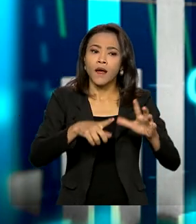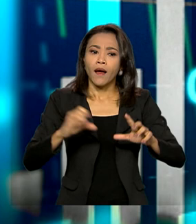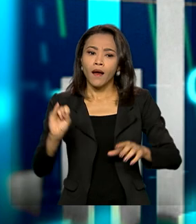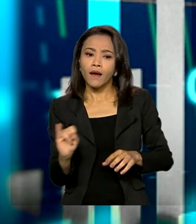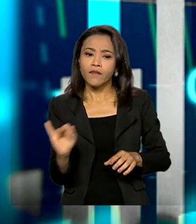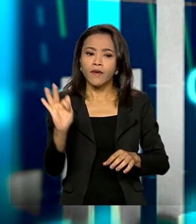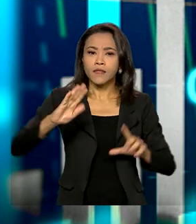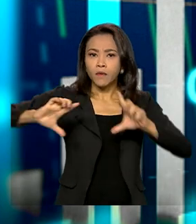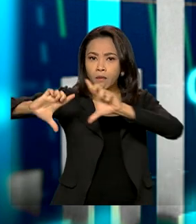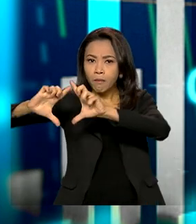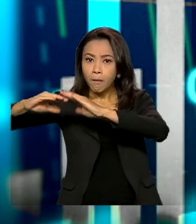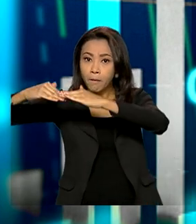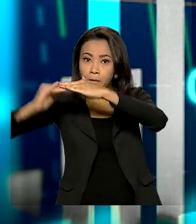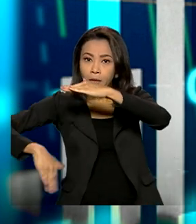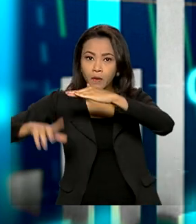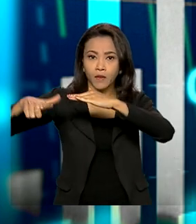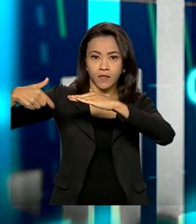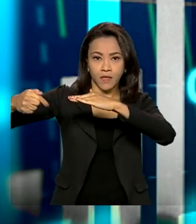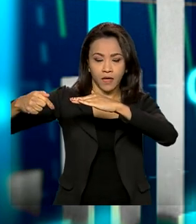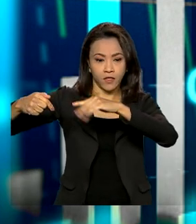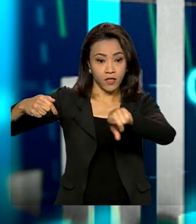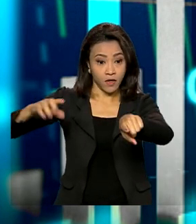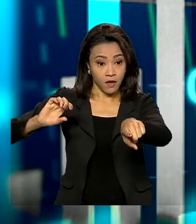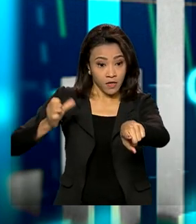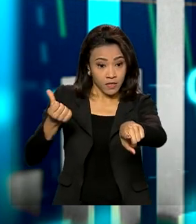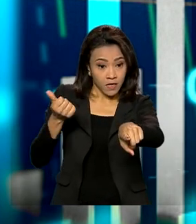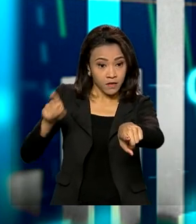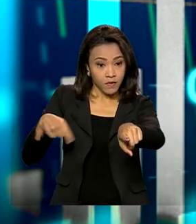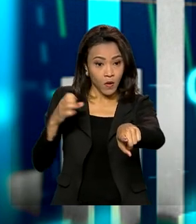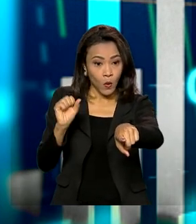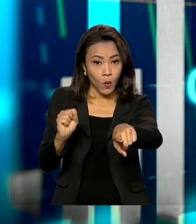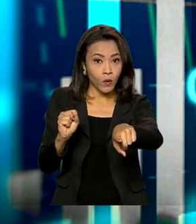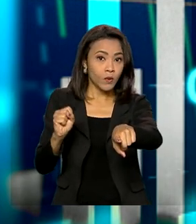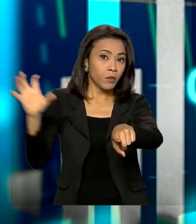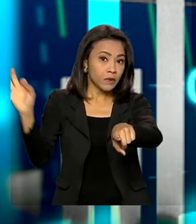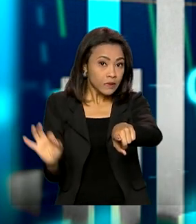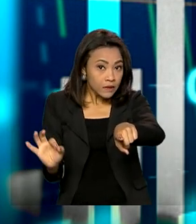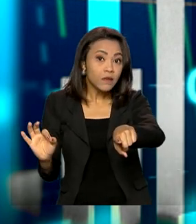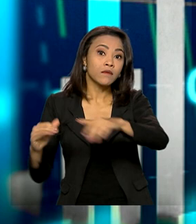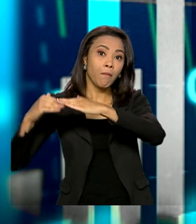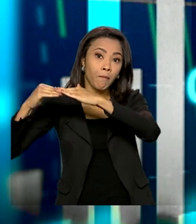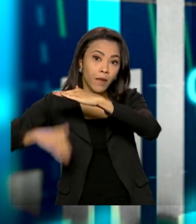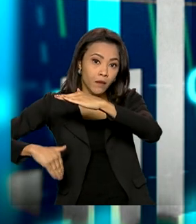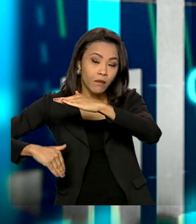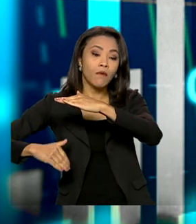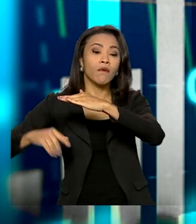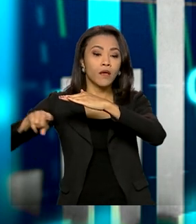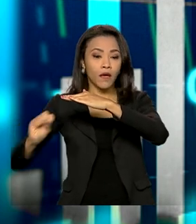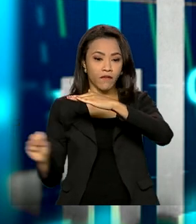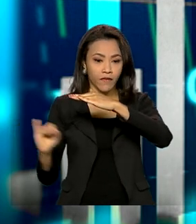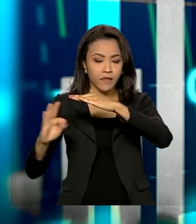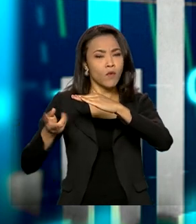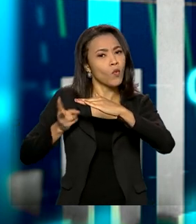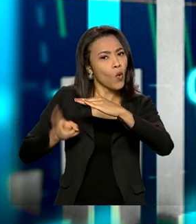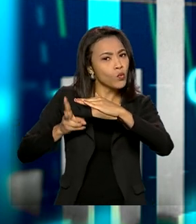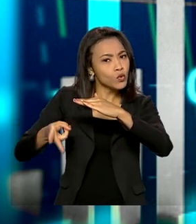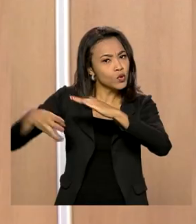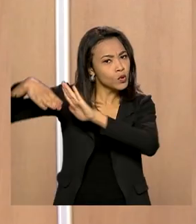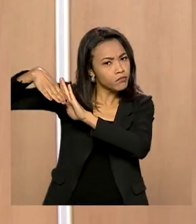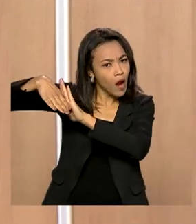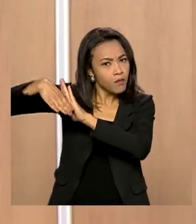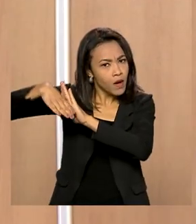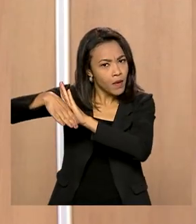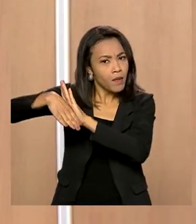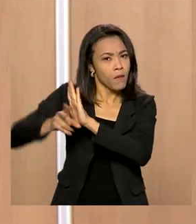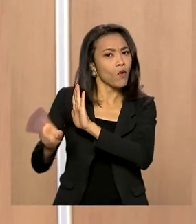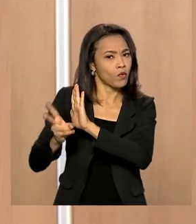para baixo de 7%, se situando em torno de 6,8%. Ou seja, o mercado espera que a inflação continue em queda, continue